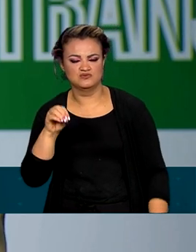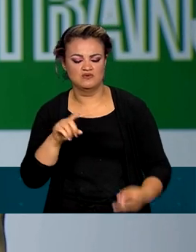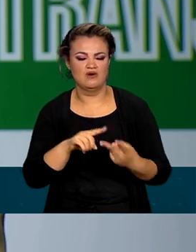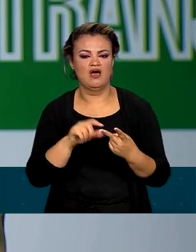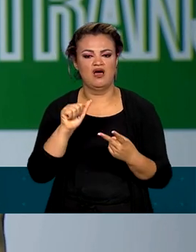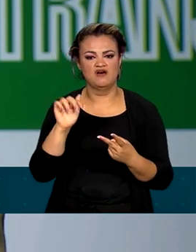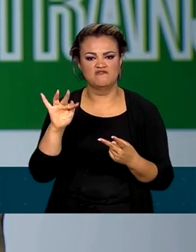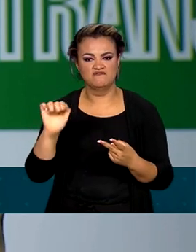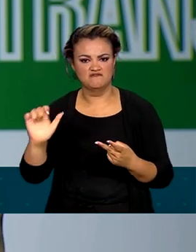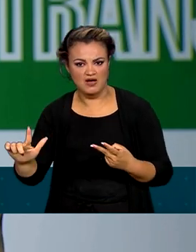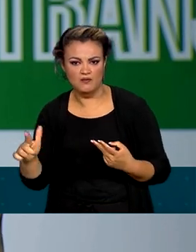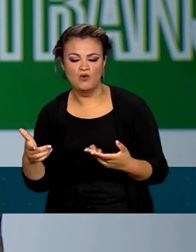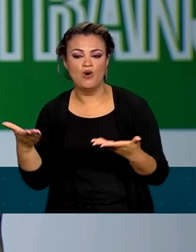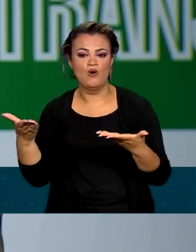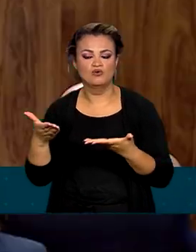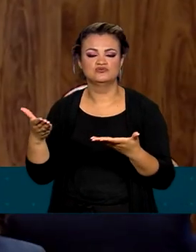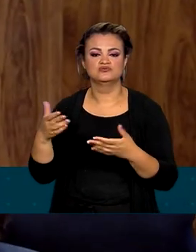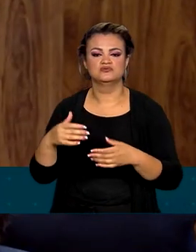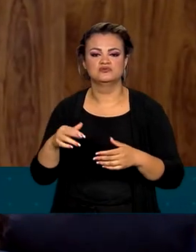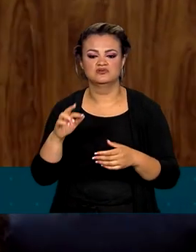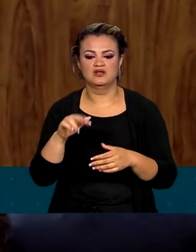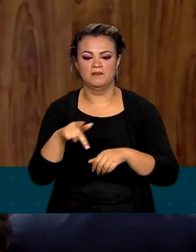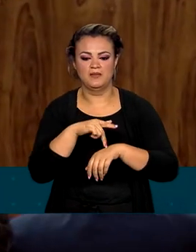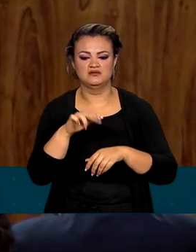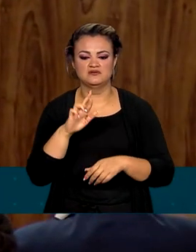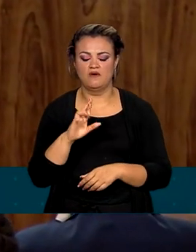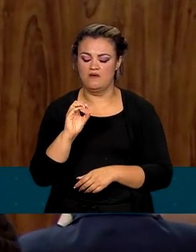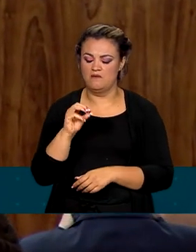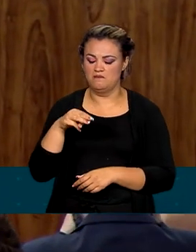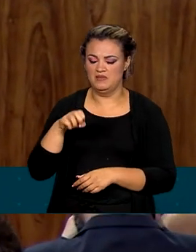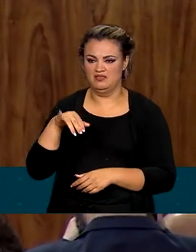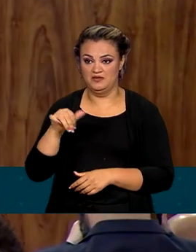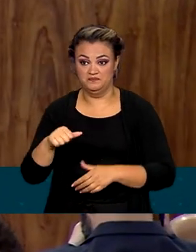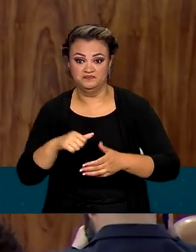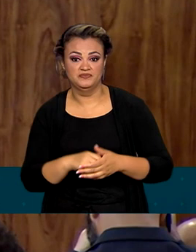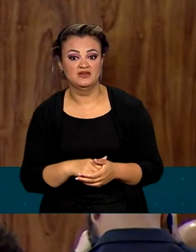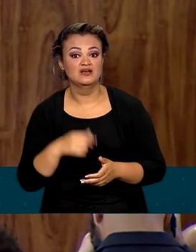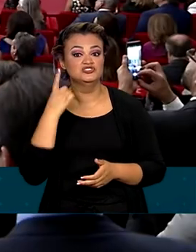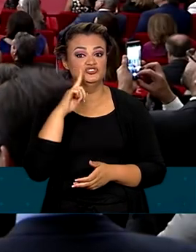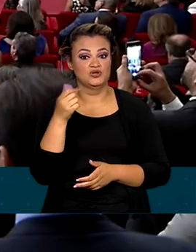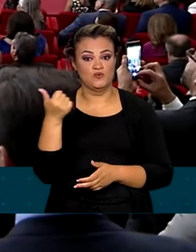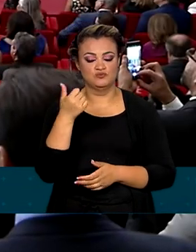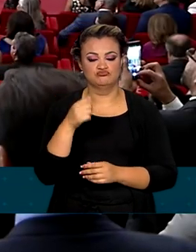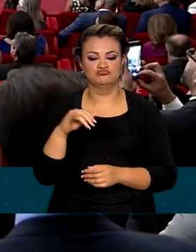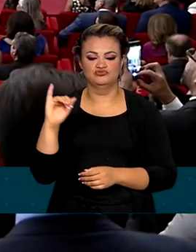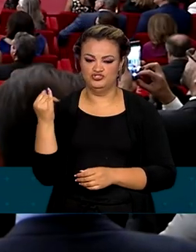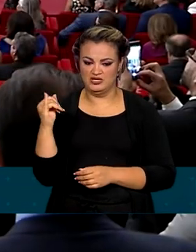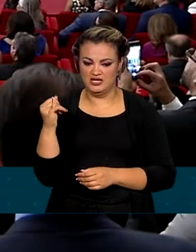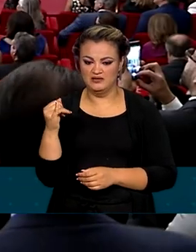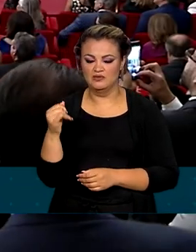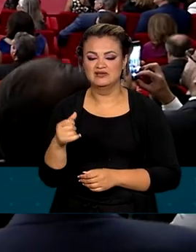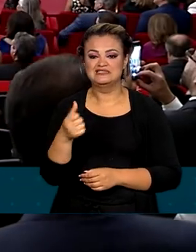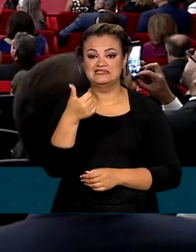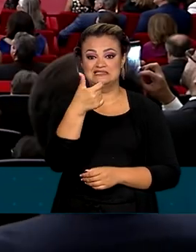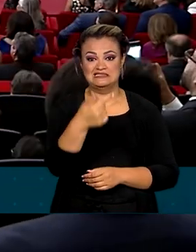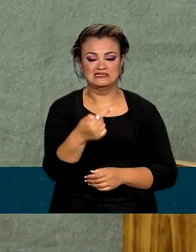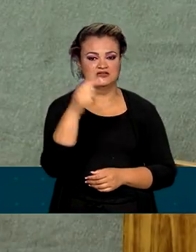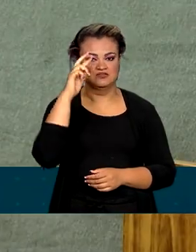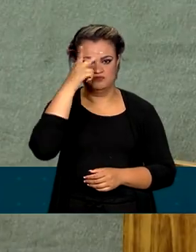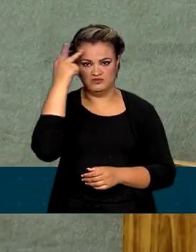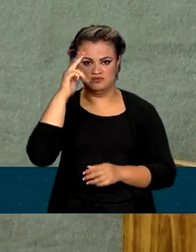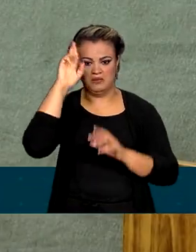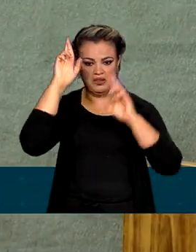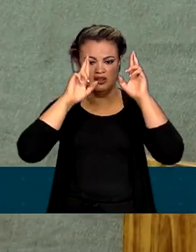atualmente na Romênia. Para a posse presidencial em 1º de janeiro, 17 chefes de Estado